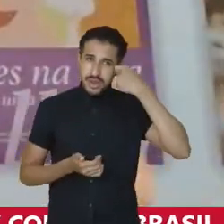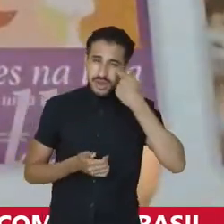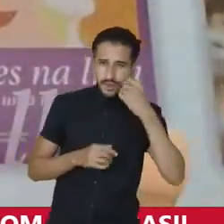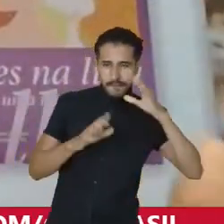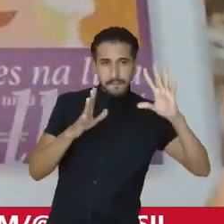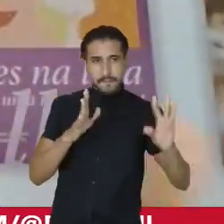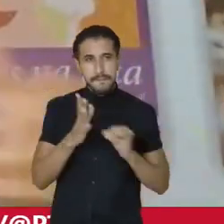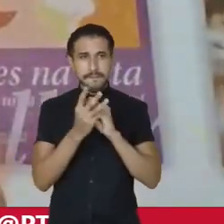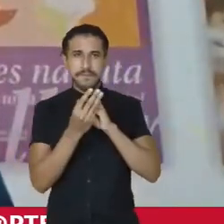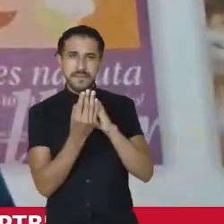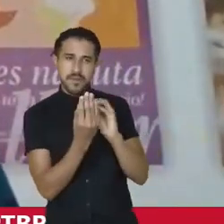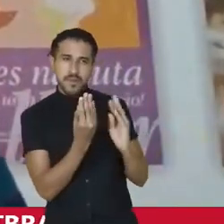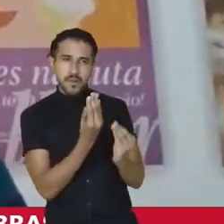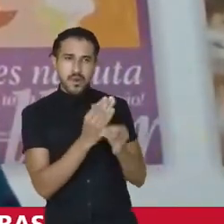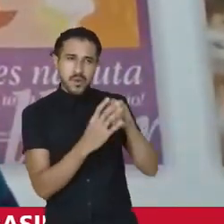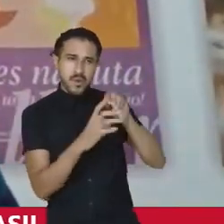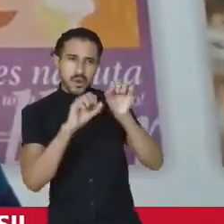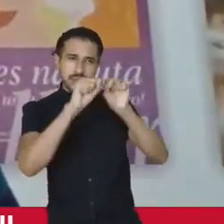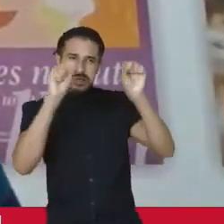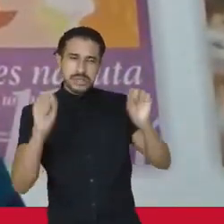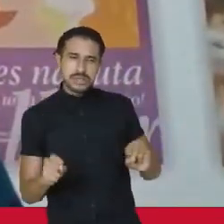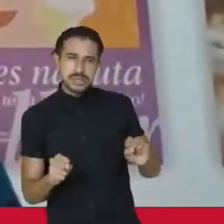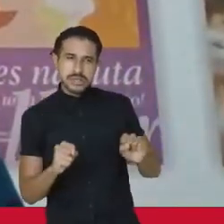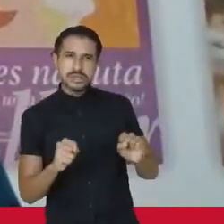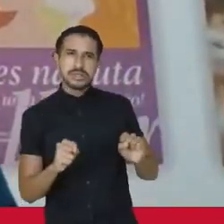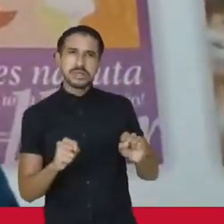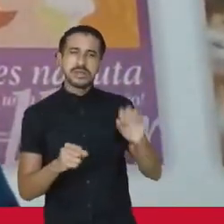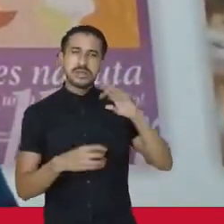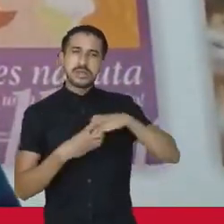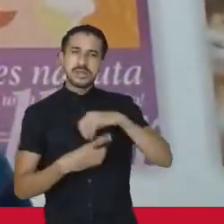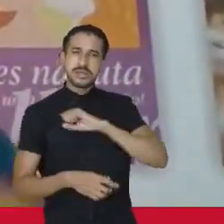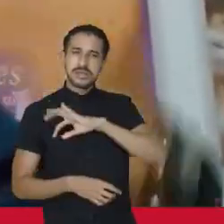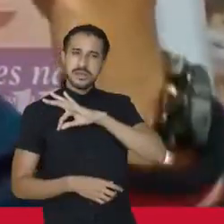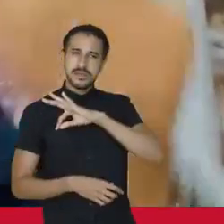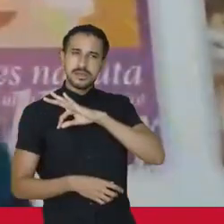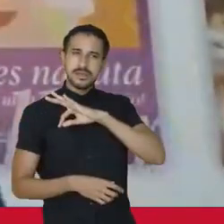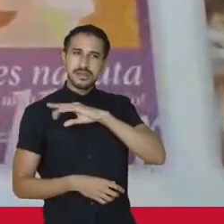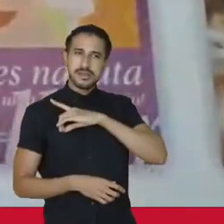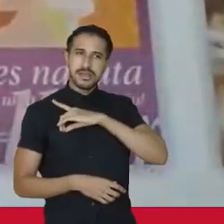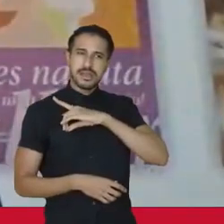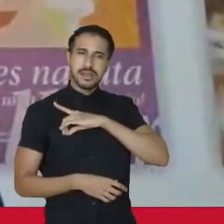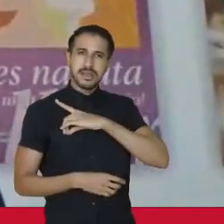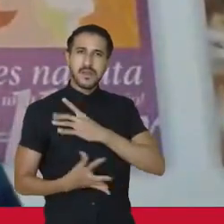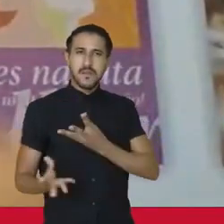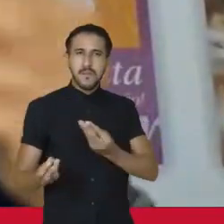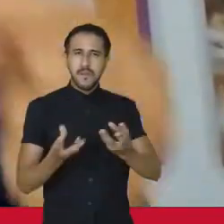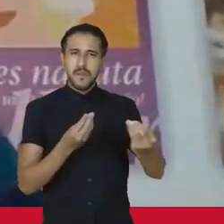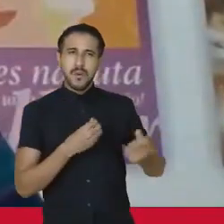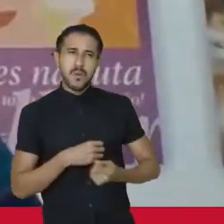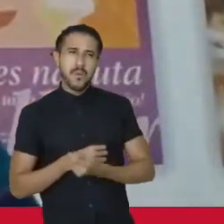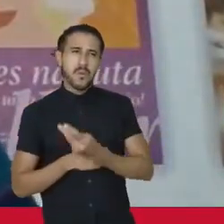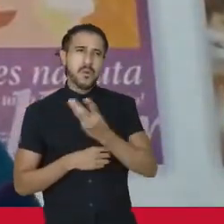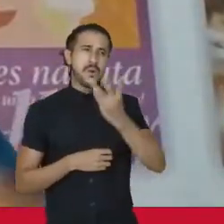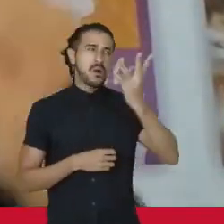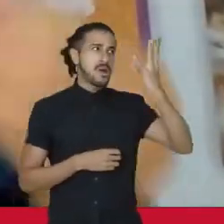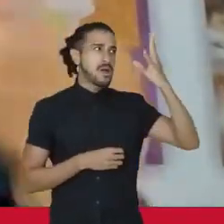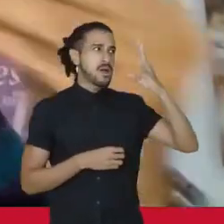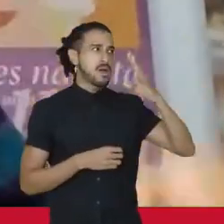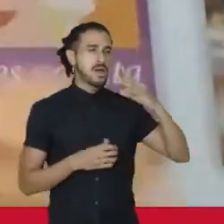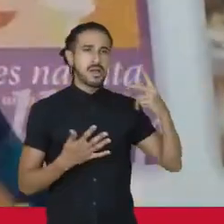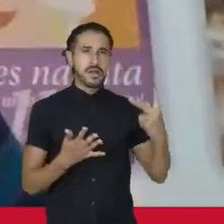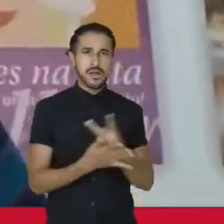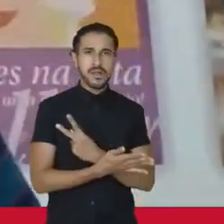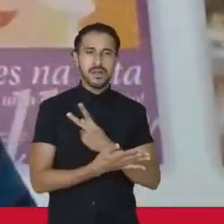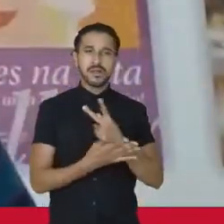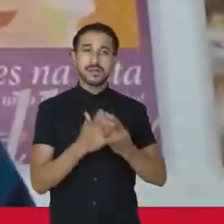botavam em cadernos de identificação nas delegacias e choveu de casos de